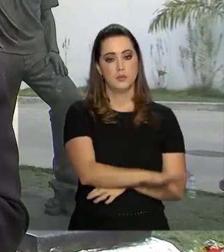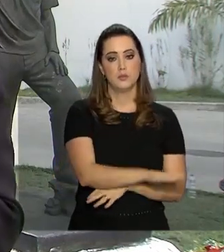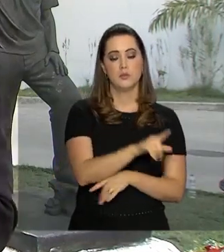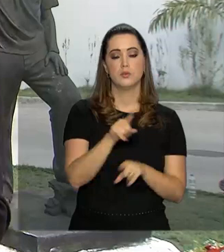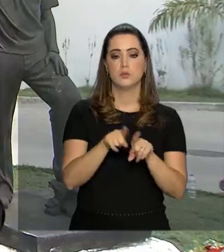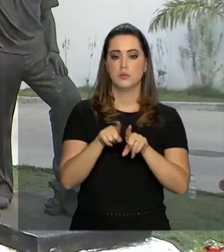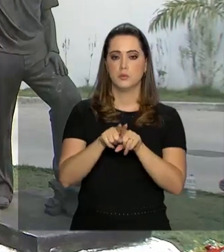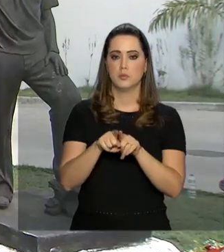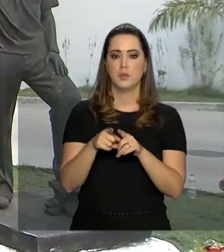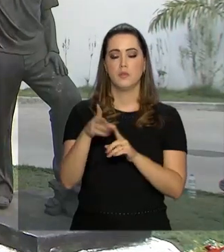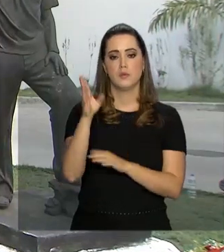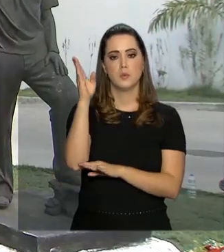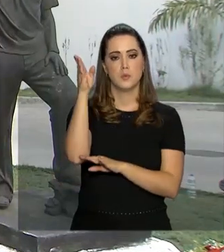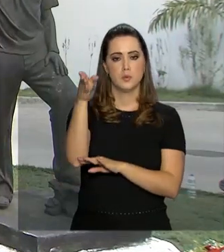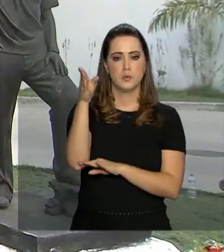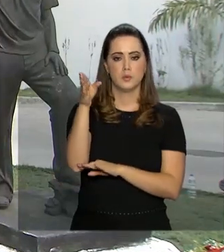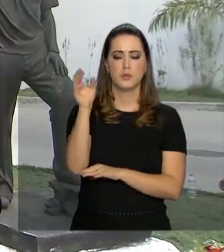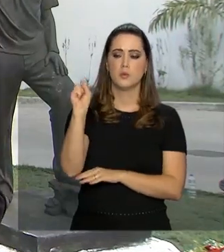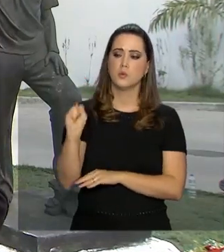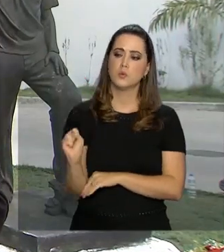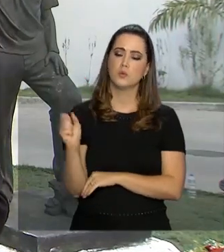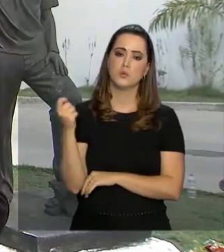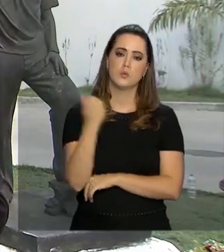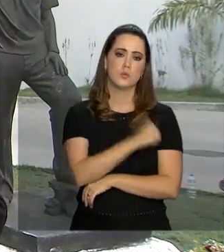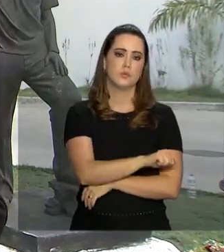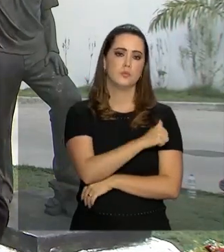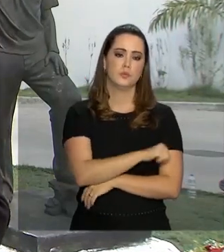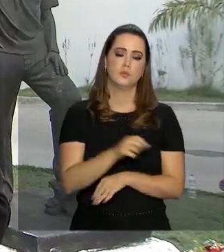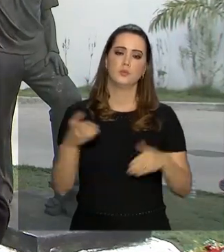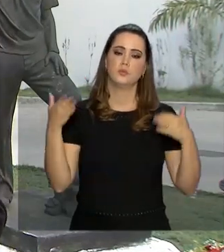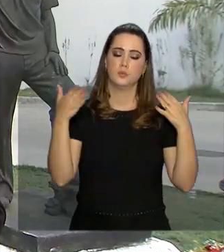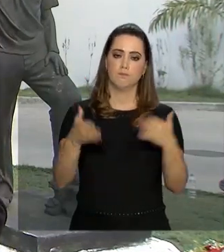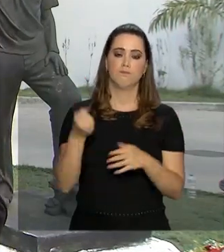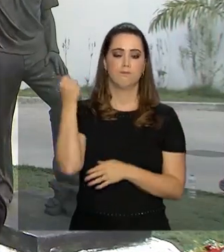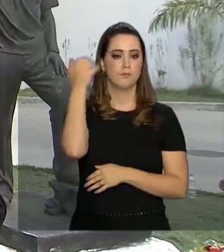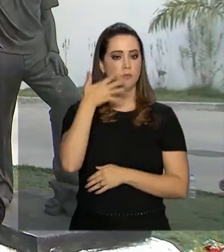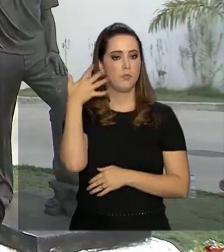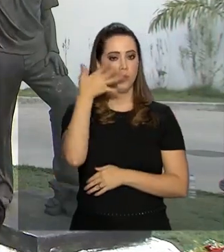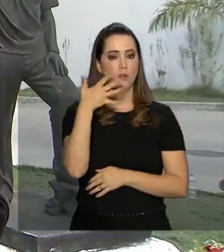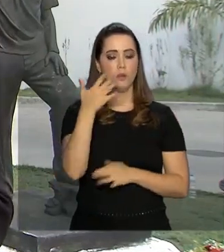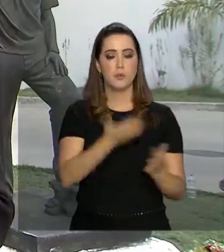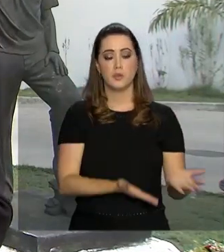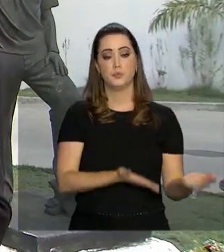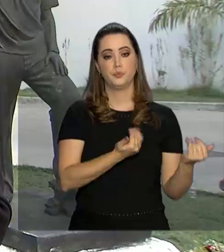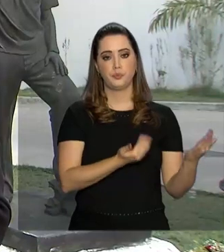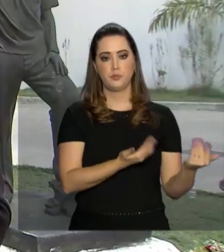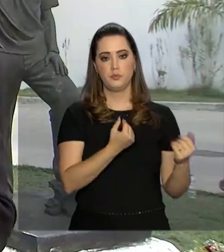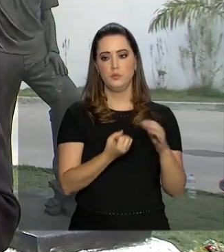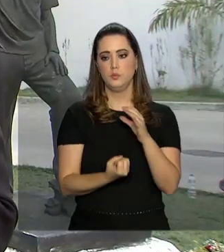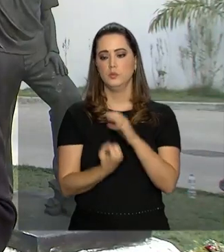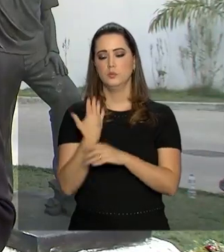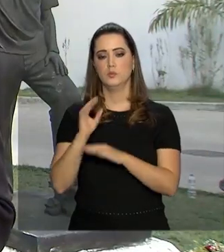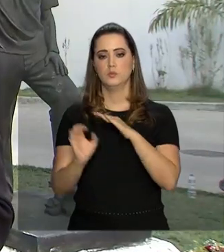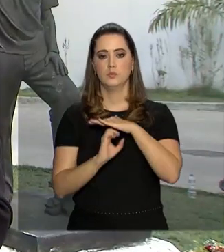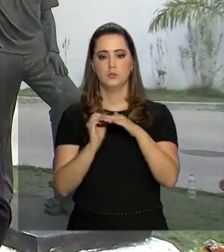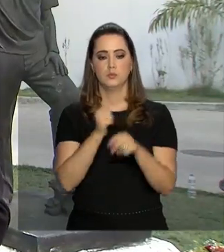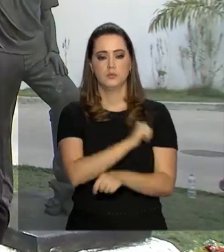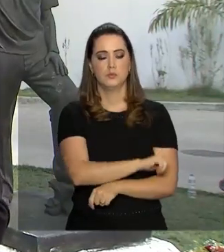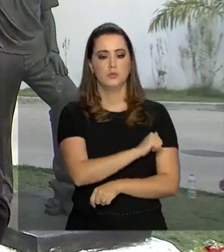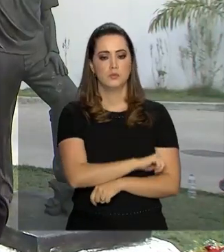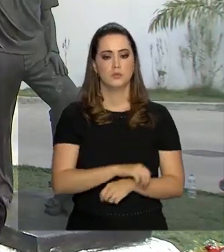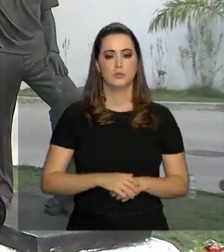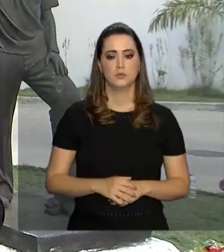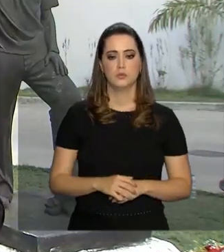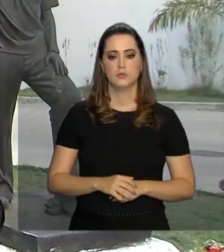Hamilton Mourão foi para um hotel na Zona Sul do Rio de Janeiro, onde participou de uma palestra para jovens empreendedores aqui do Rio de